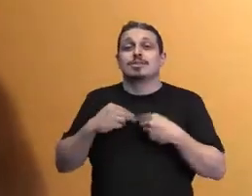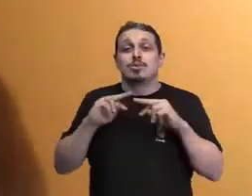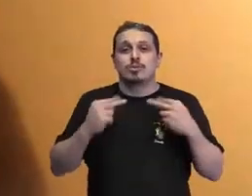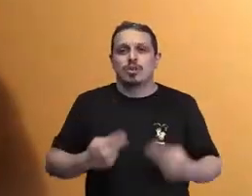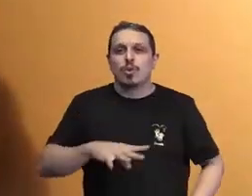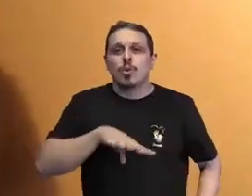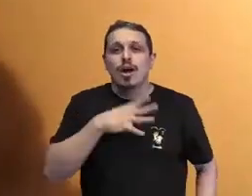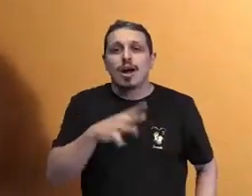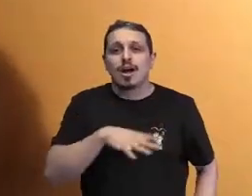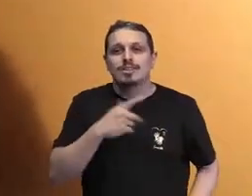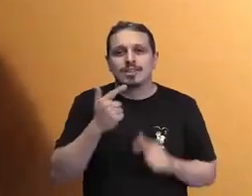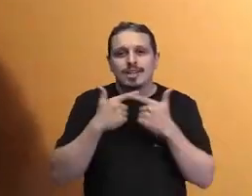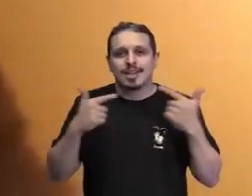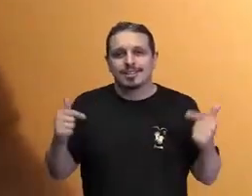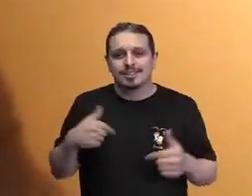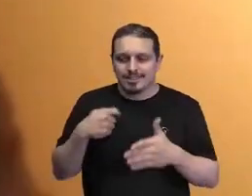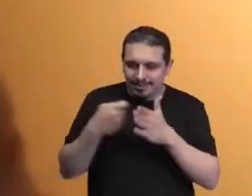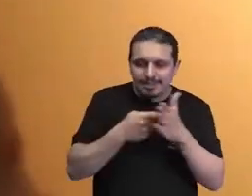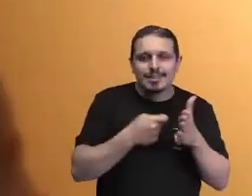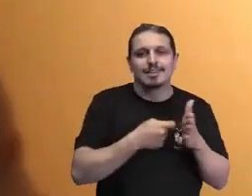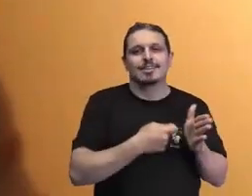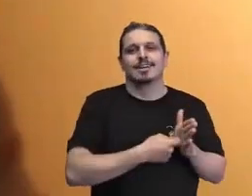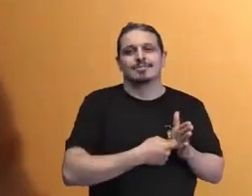alegria, persistência. E esperançativa. esperançativa.